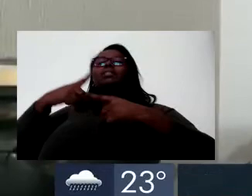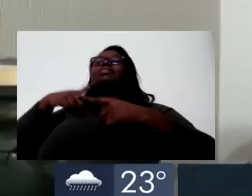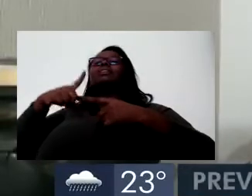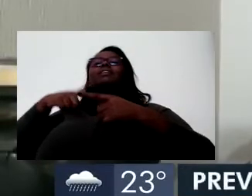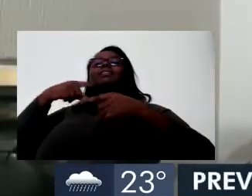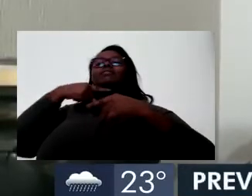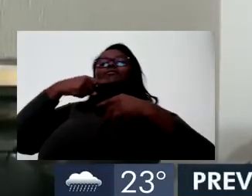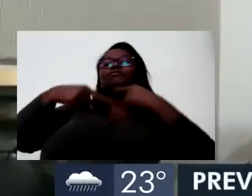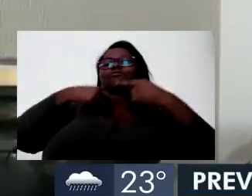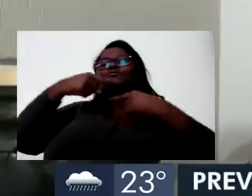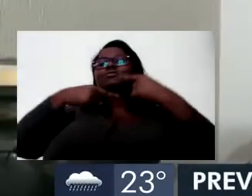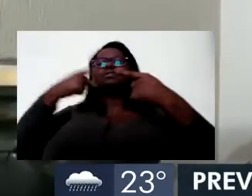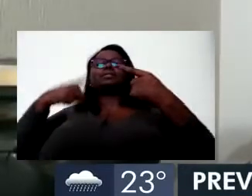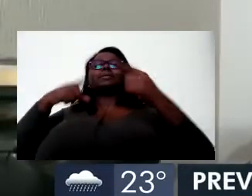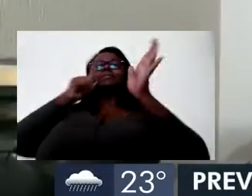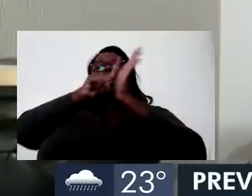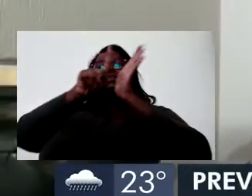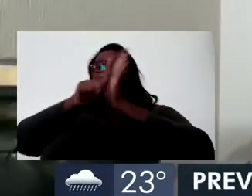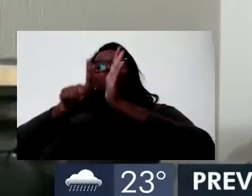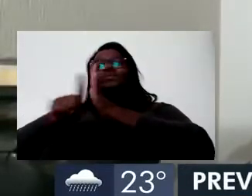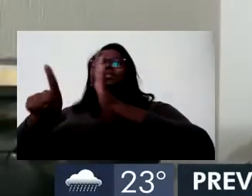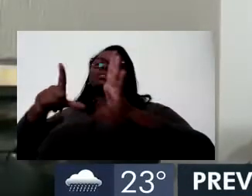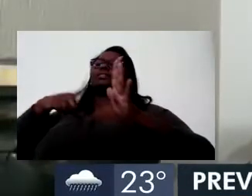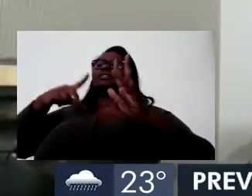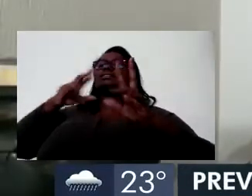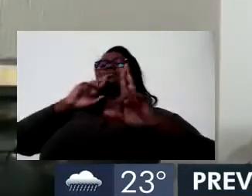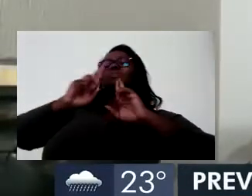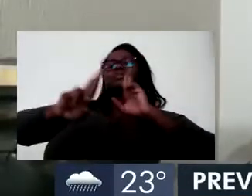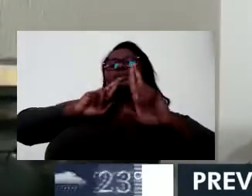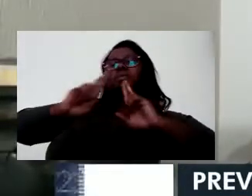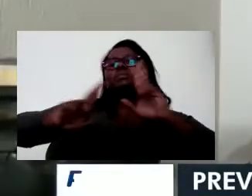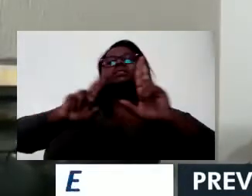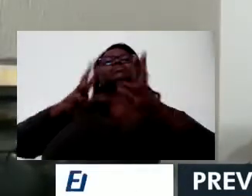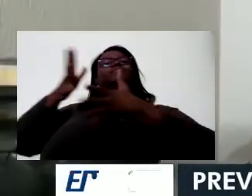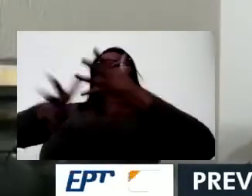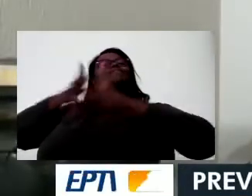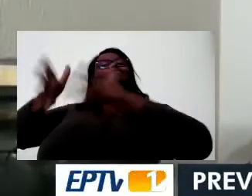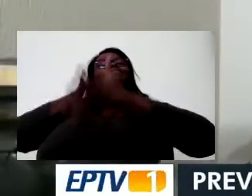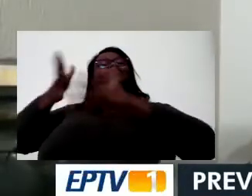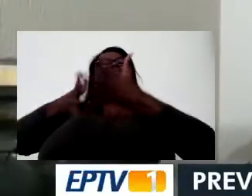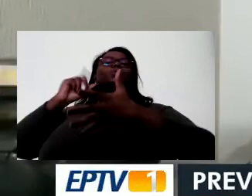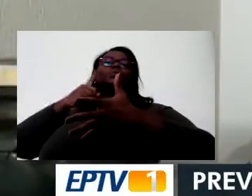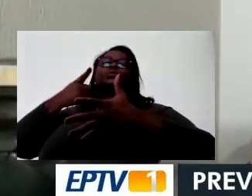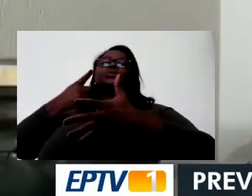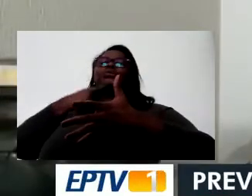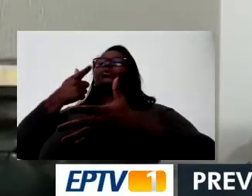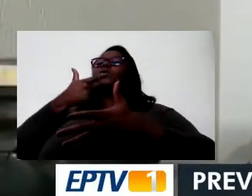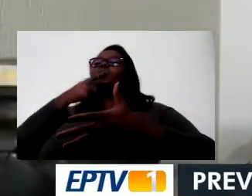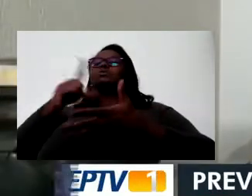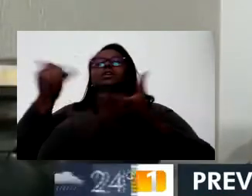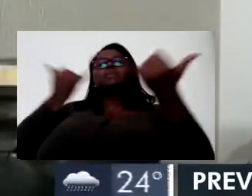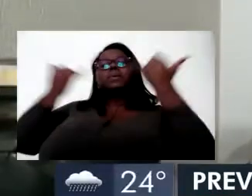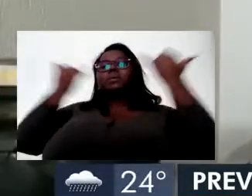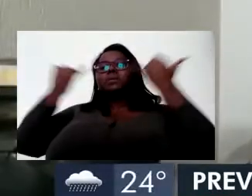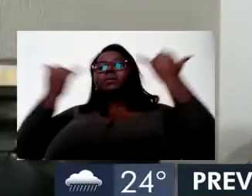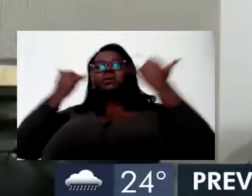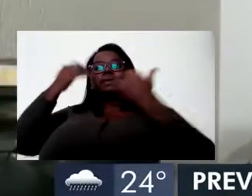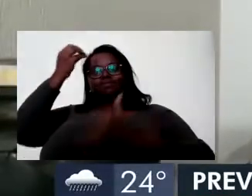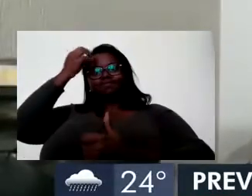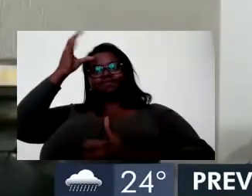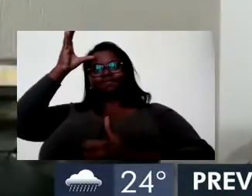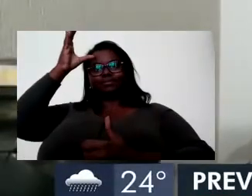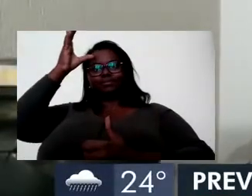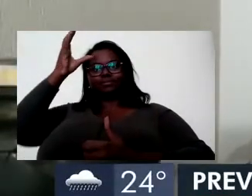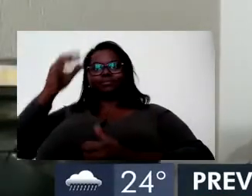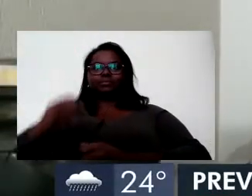perguntas muito específicas, com informações científicas, em libras, garantindo aos surdos o acesso a informações que eles não têm